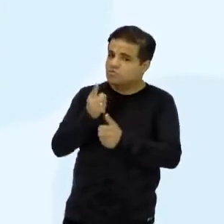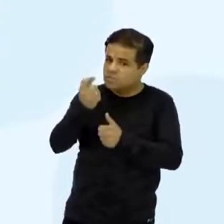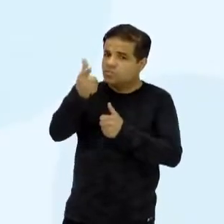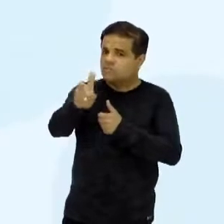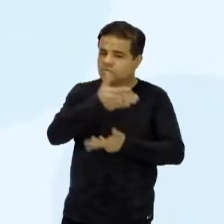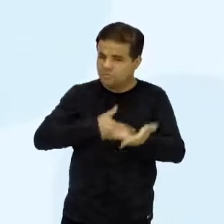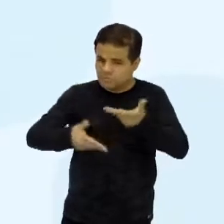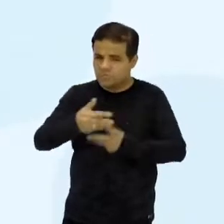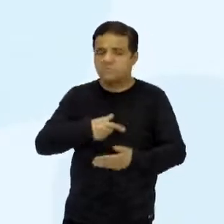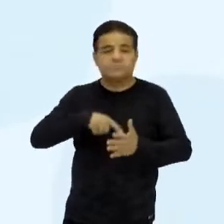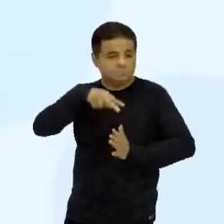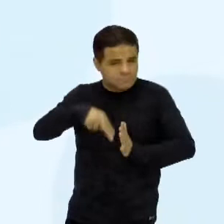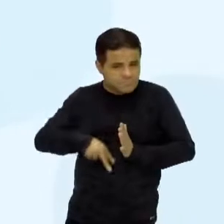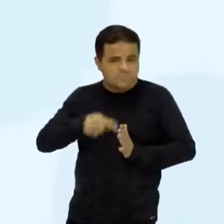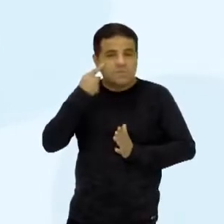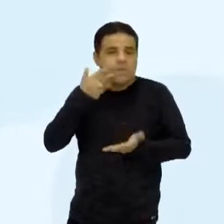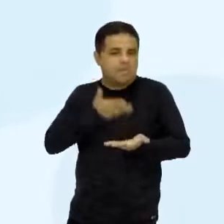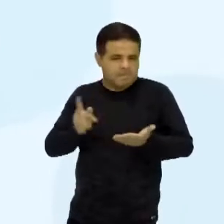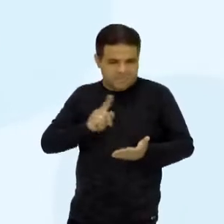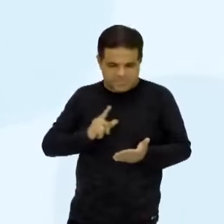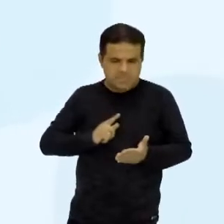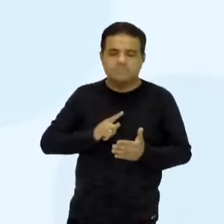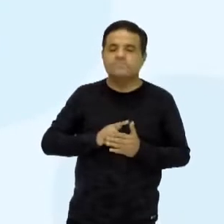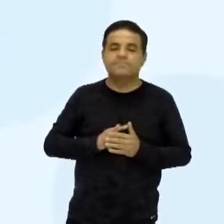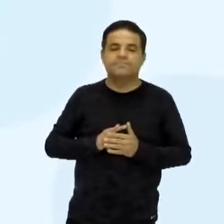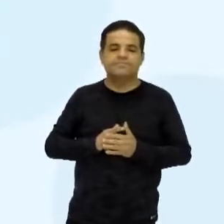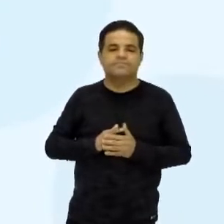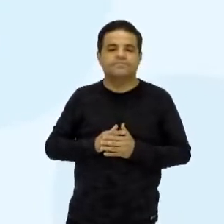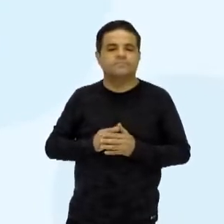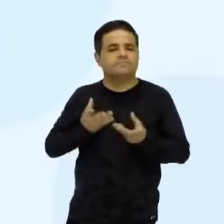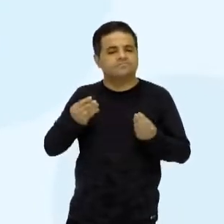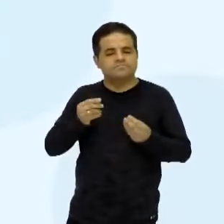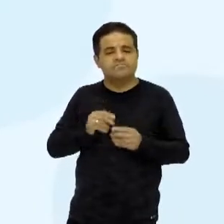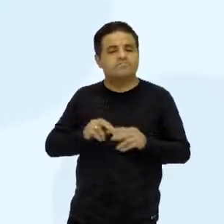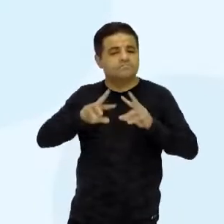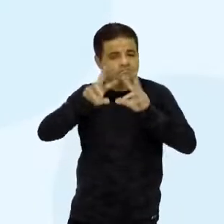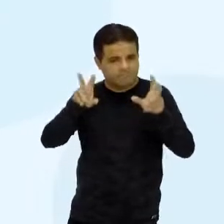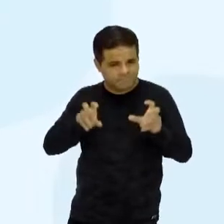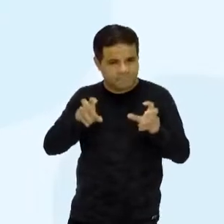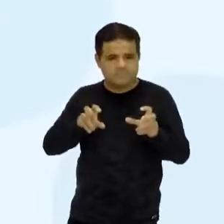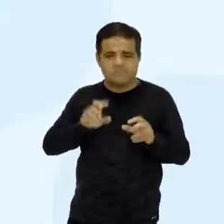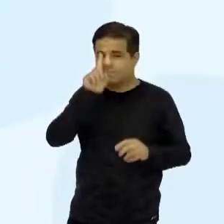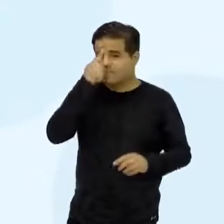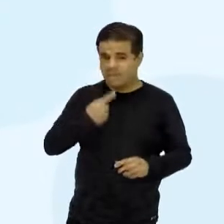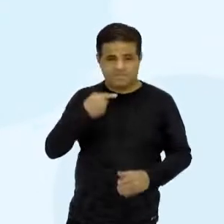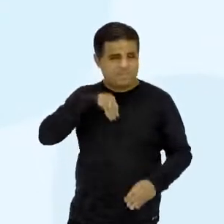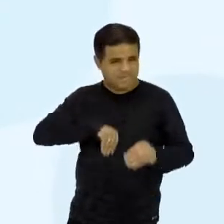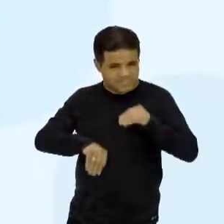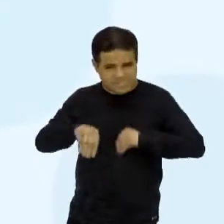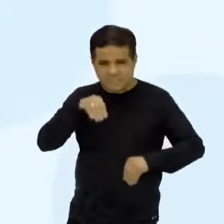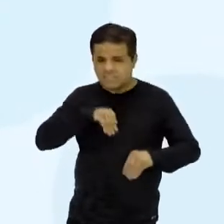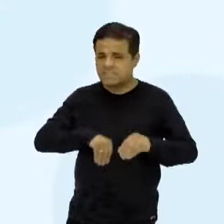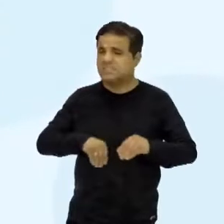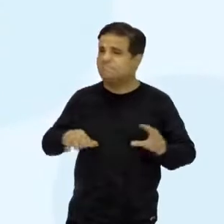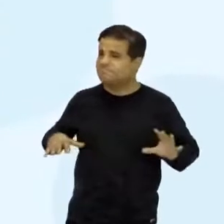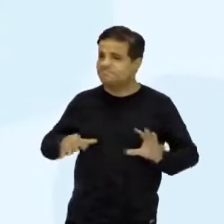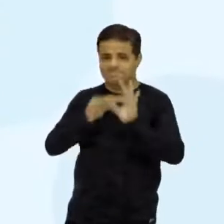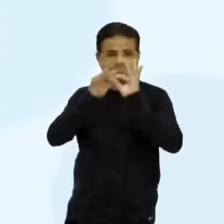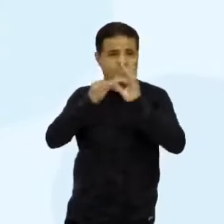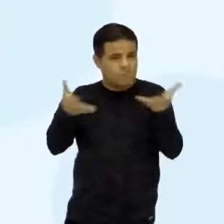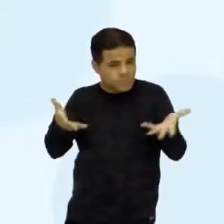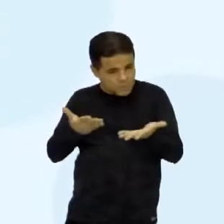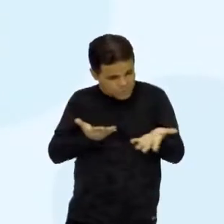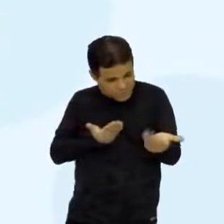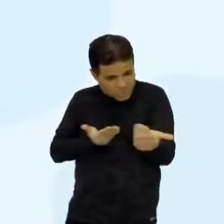Deixa eu ler direitinho, né? Pra vocês ficarem perdidos. Muitas retuitadas. A expressão, a depressão, é quem está se conectando com os